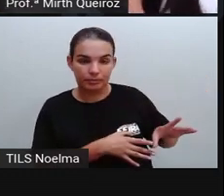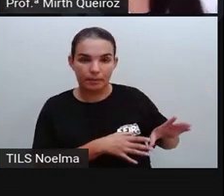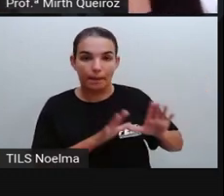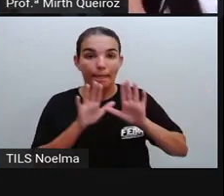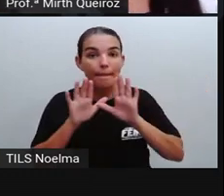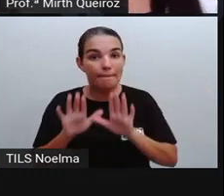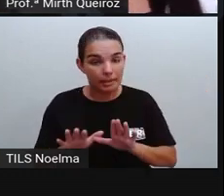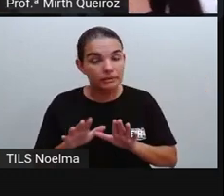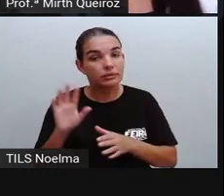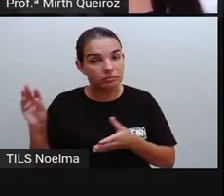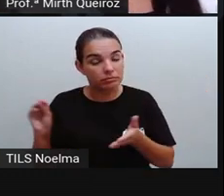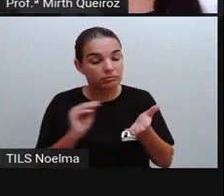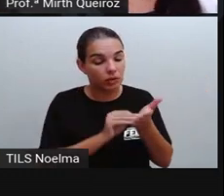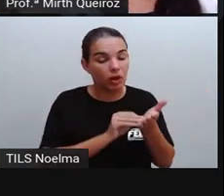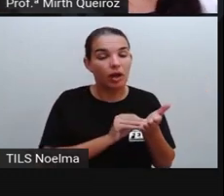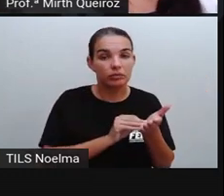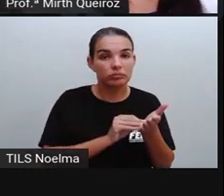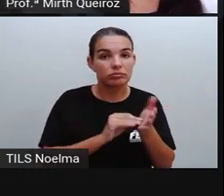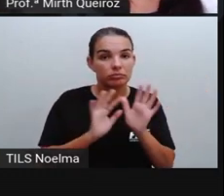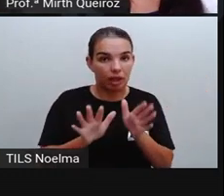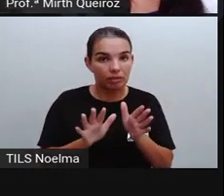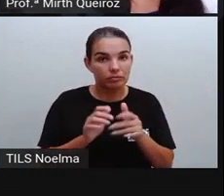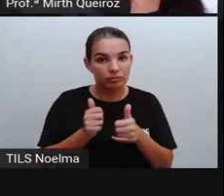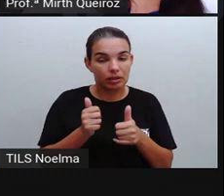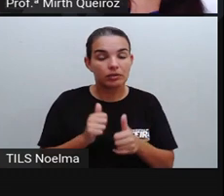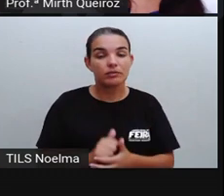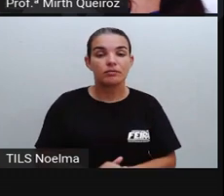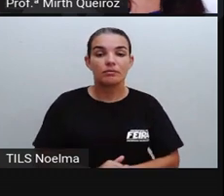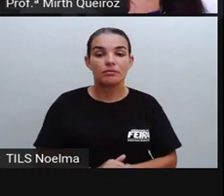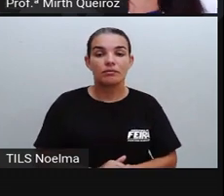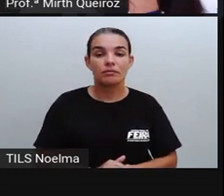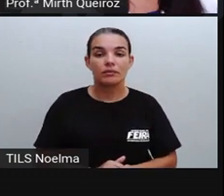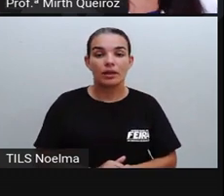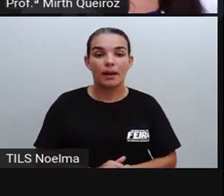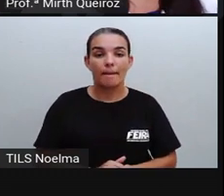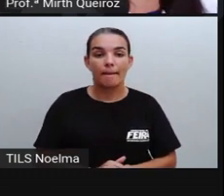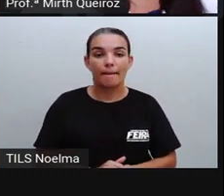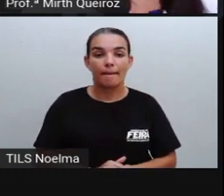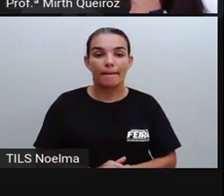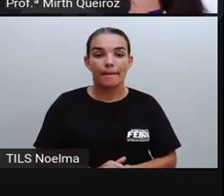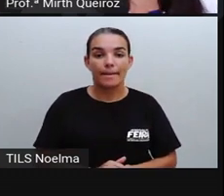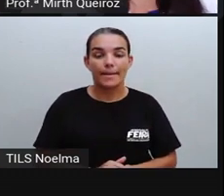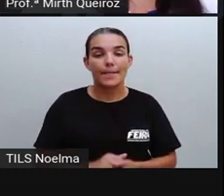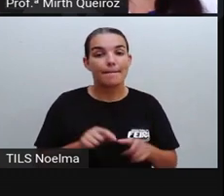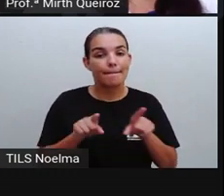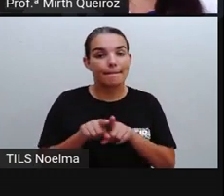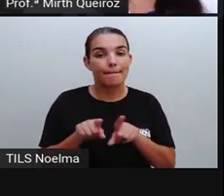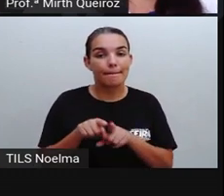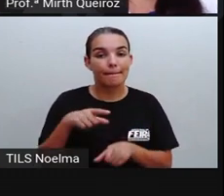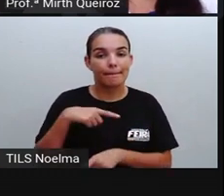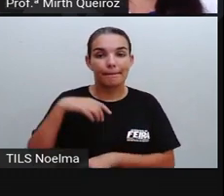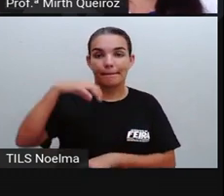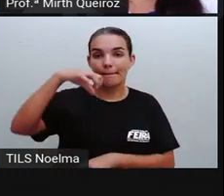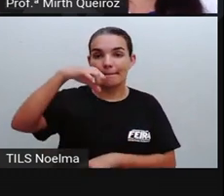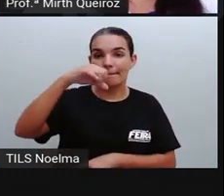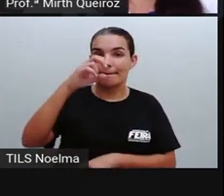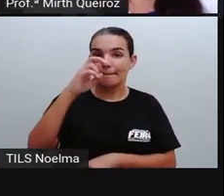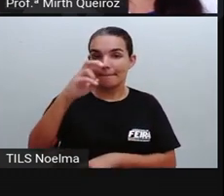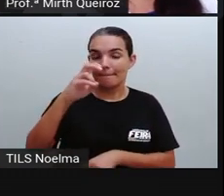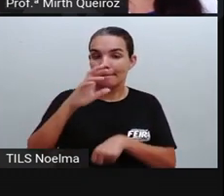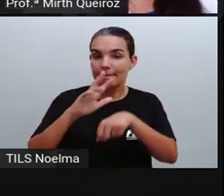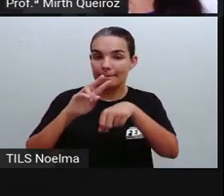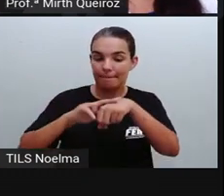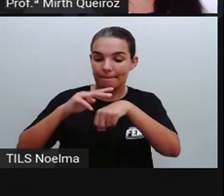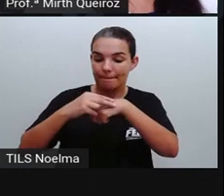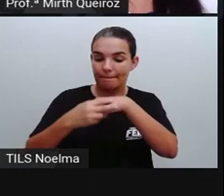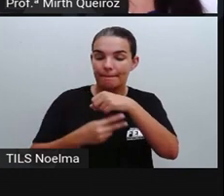mas foram notificados, certo? Nós temos também aí, 95 casos de dengue.